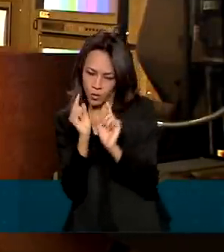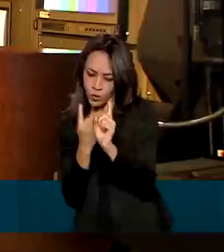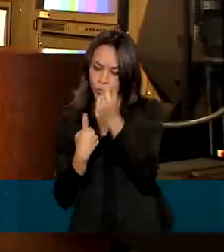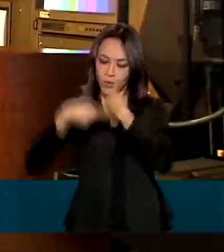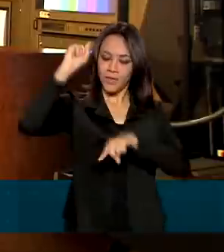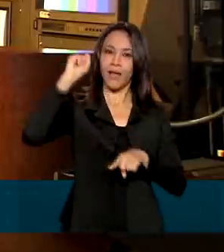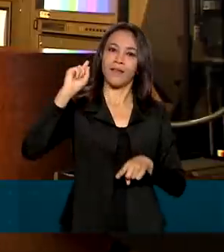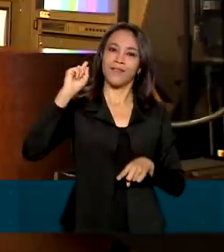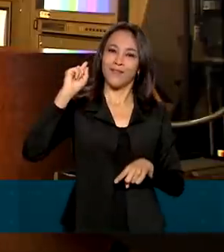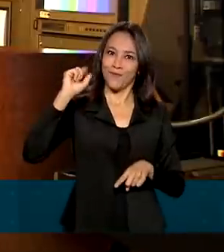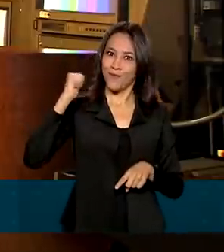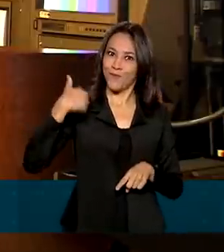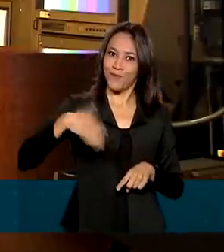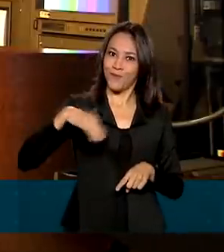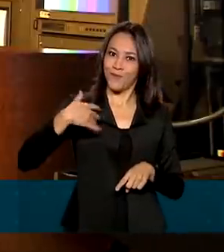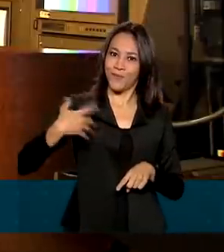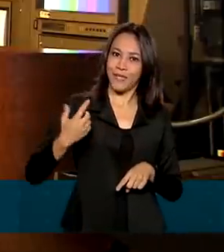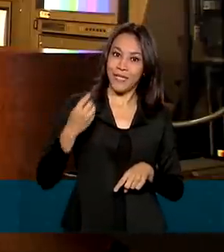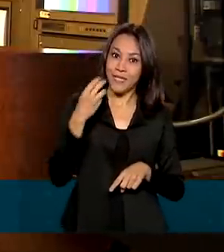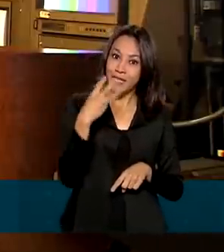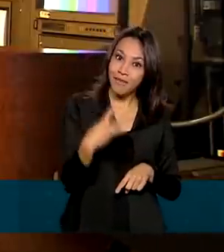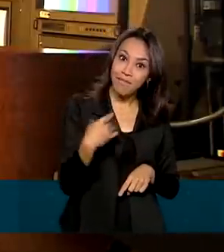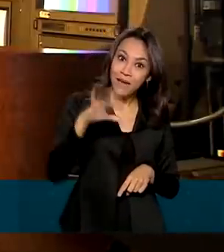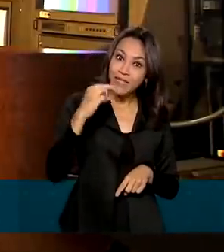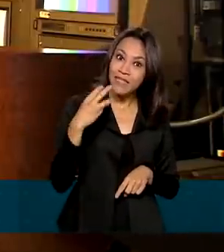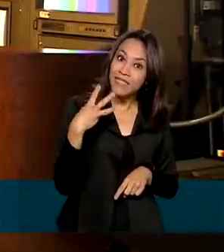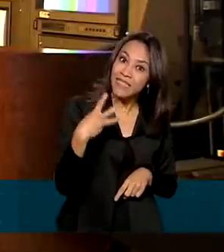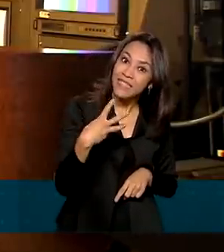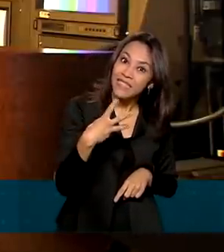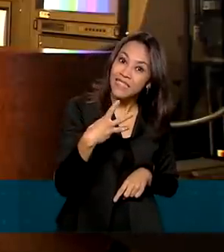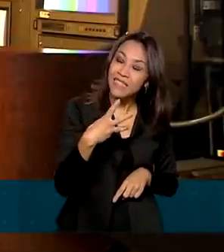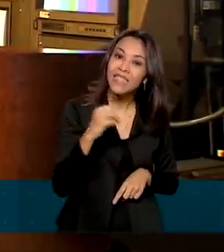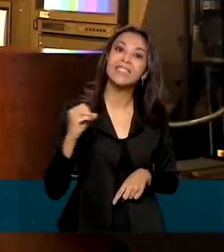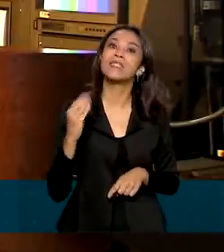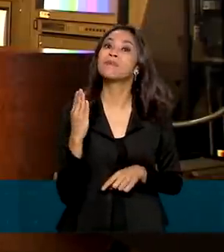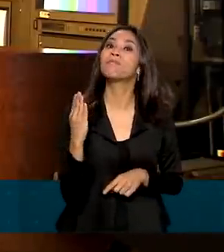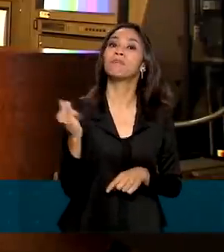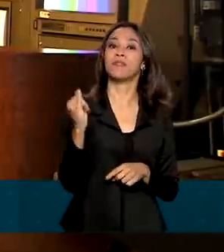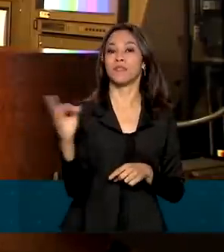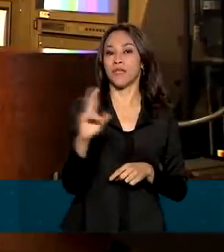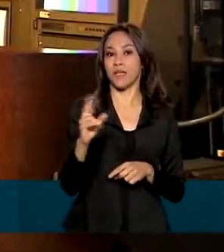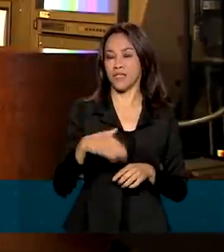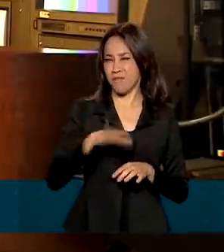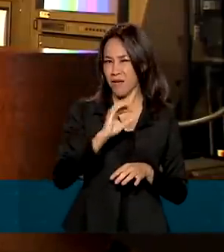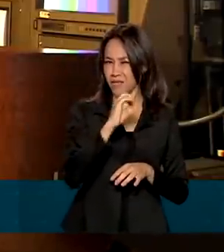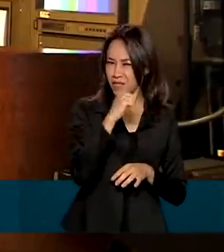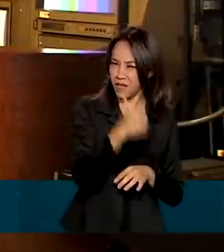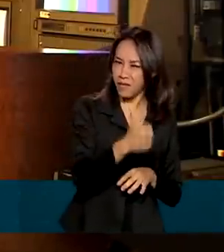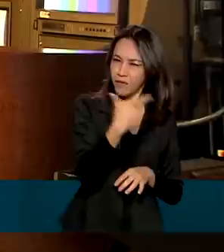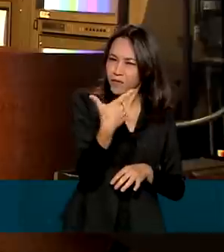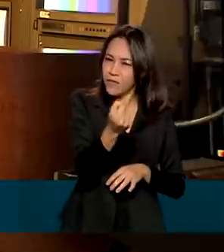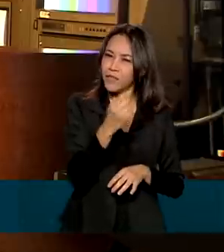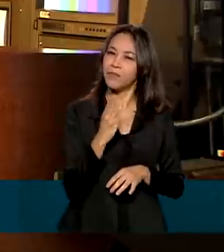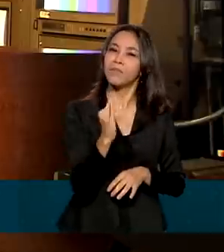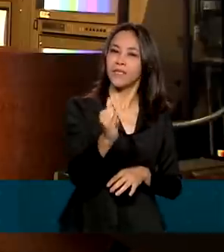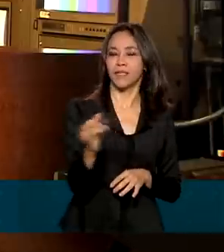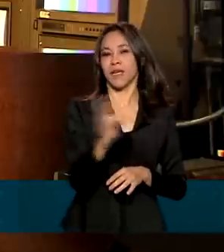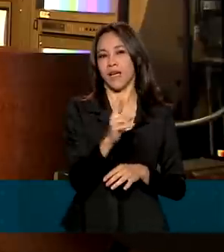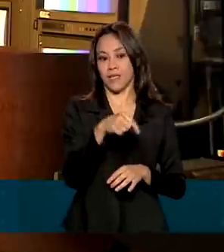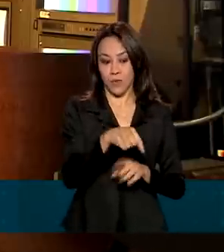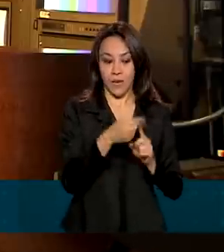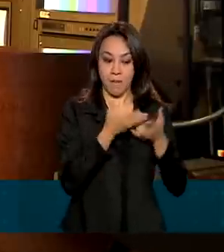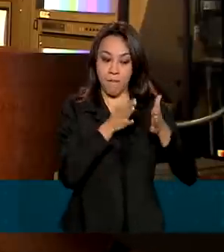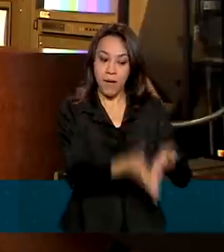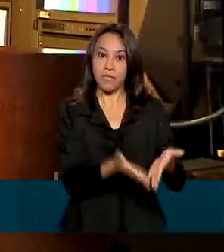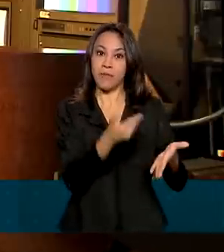entregará cerca de R$ 204 bilhões em investimentos e algo em torno de R 120 bilhões em participações